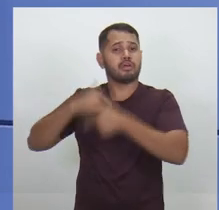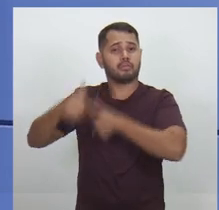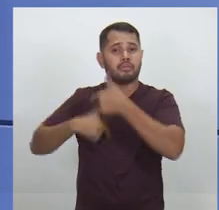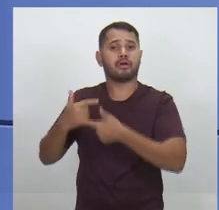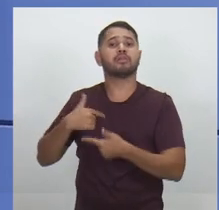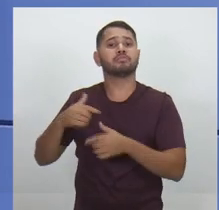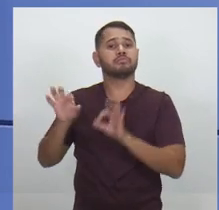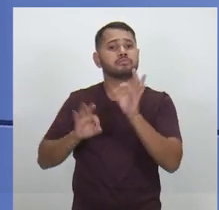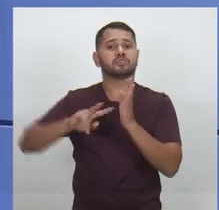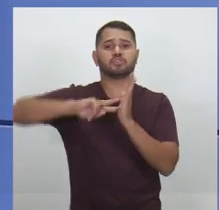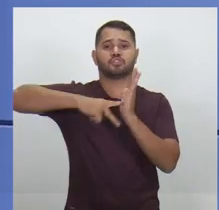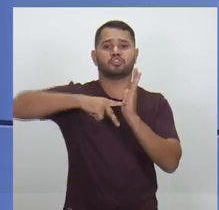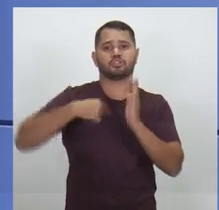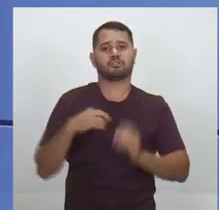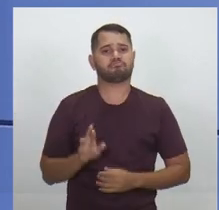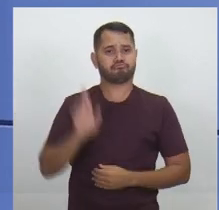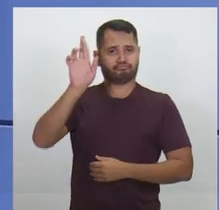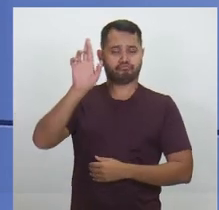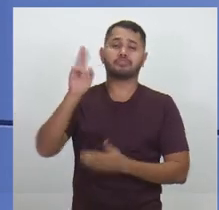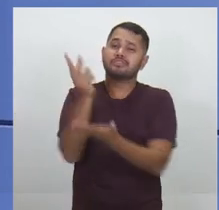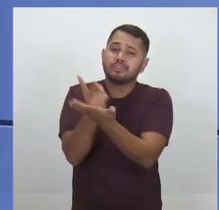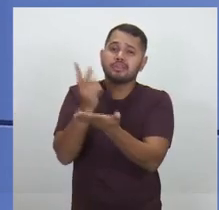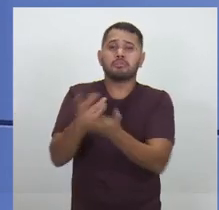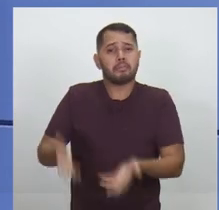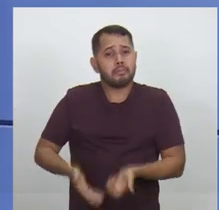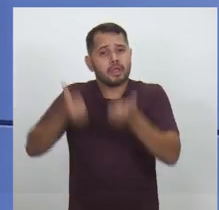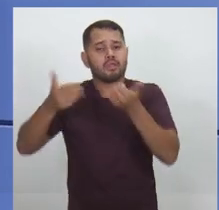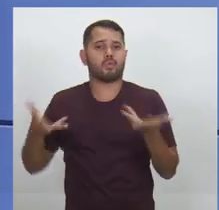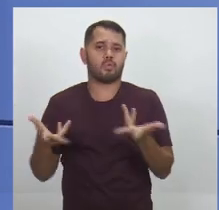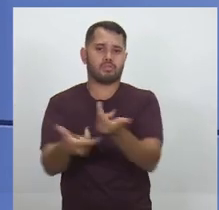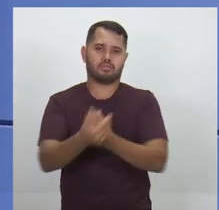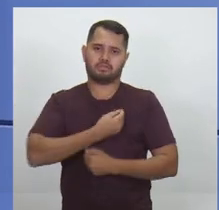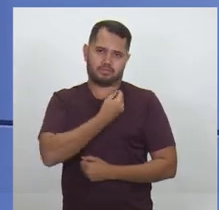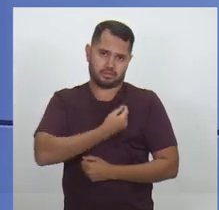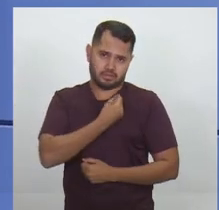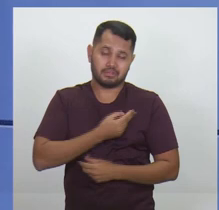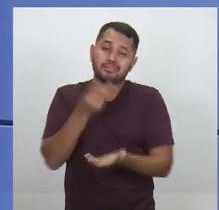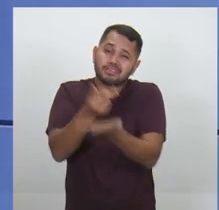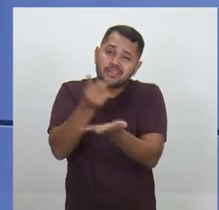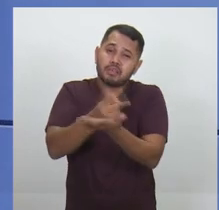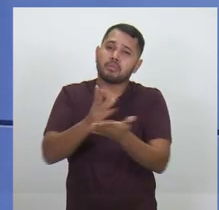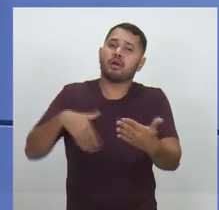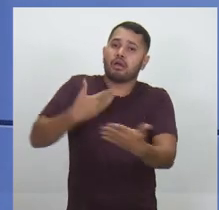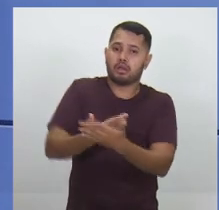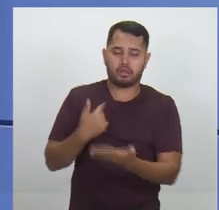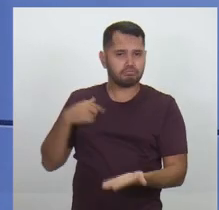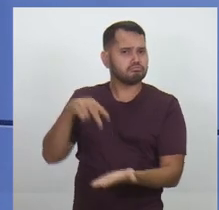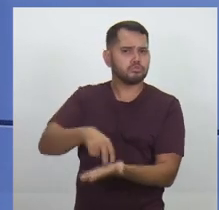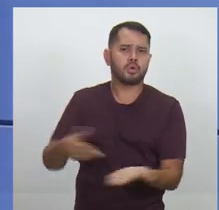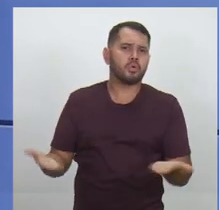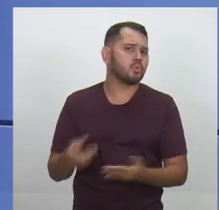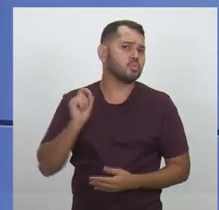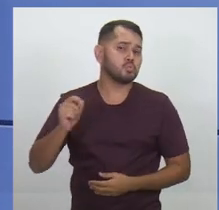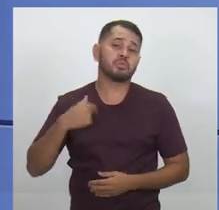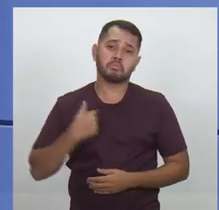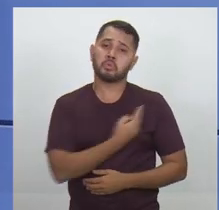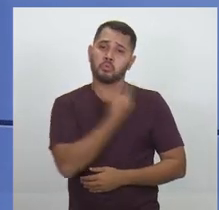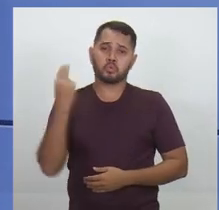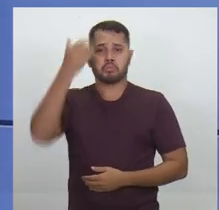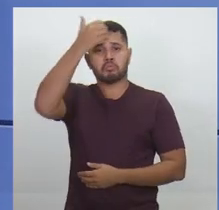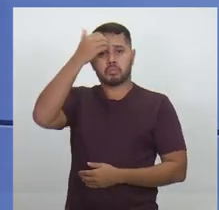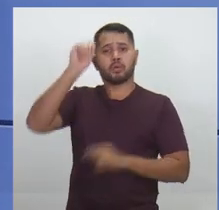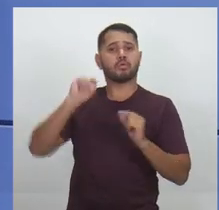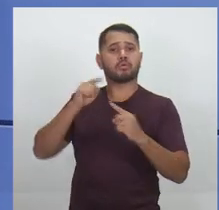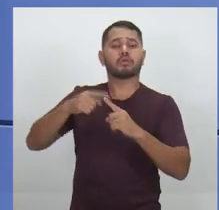dirigente sindical. Eu sempre busco melhorias, condições e qualidade de vida. O que nós estamos buscando hoje aqui, colocando o nosso nome à disposição, é para